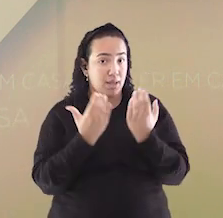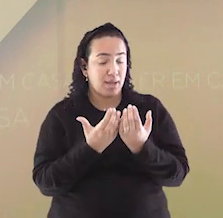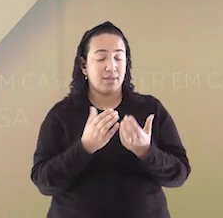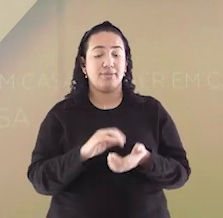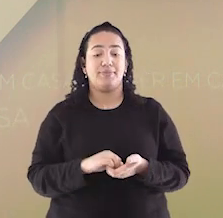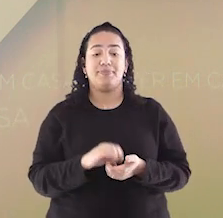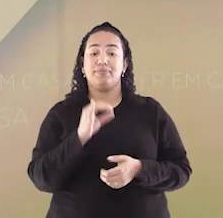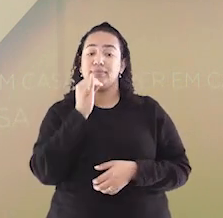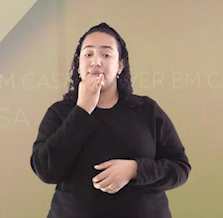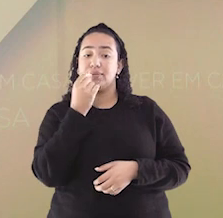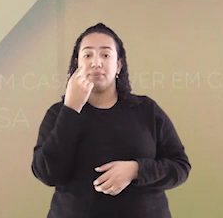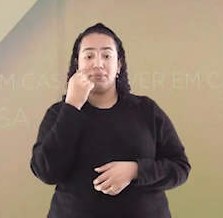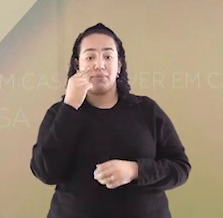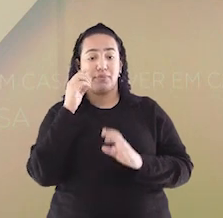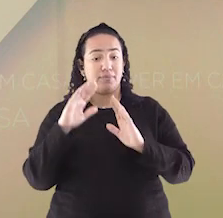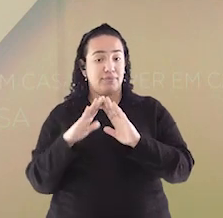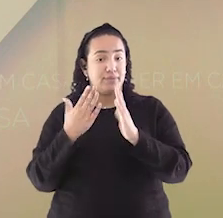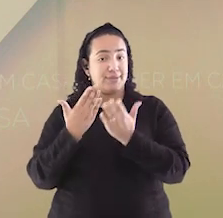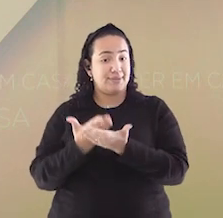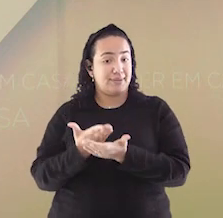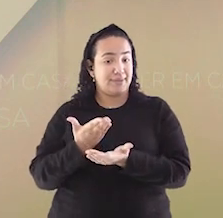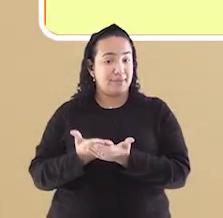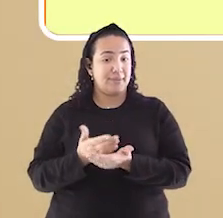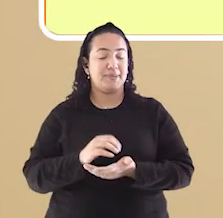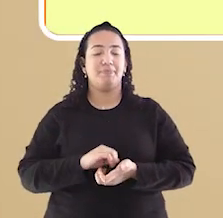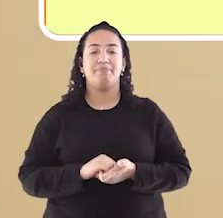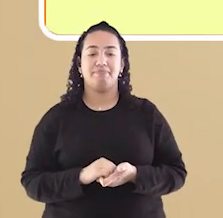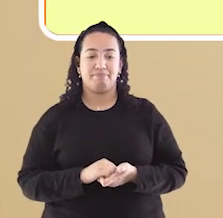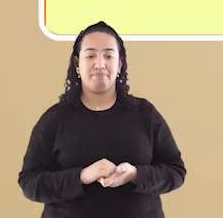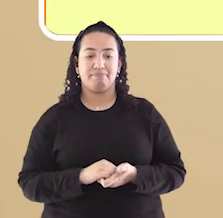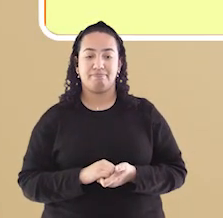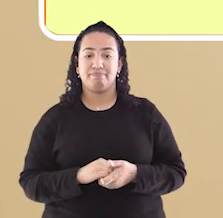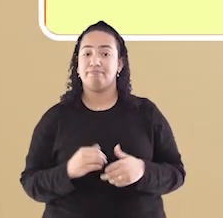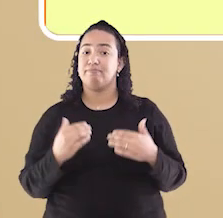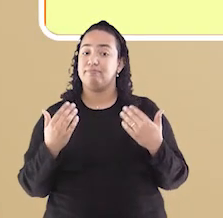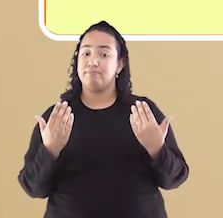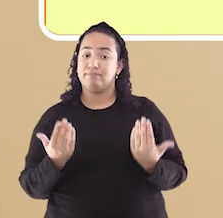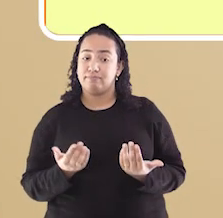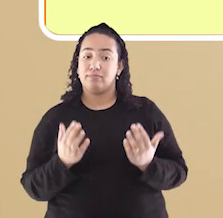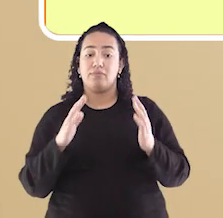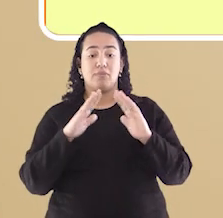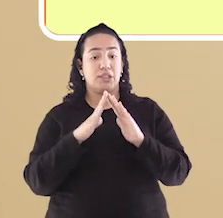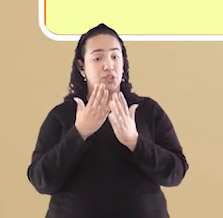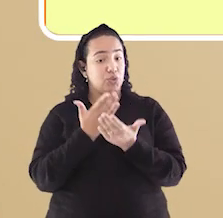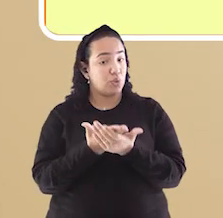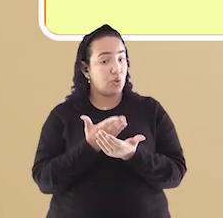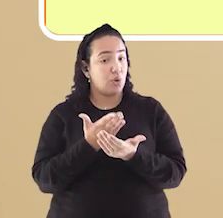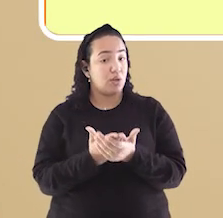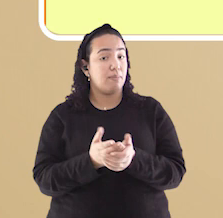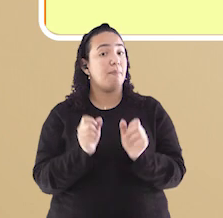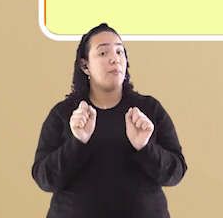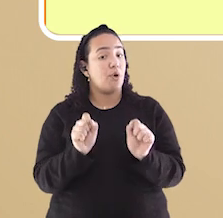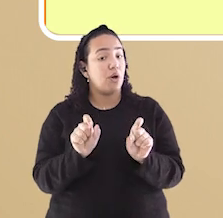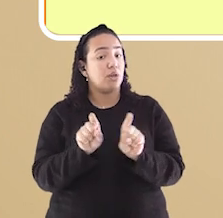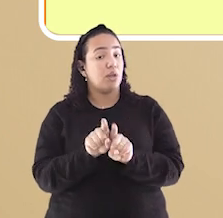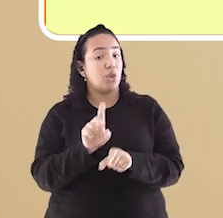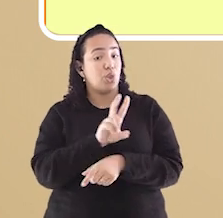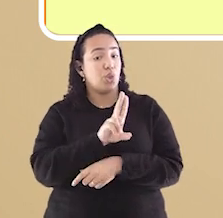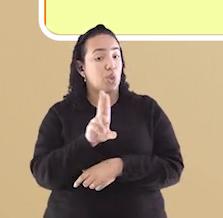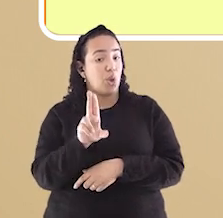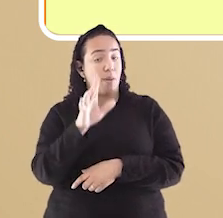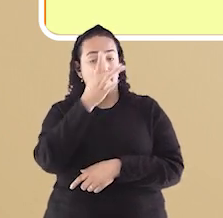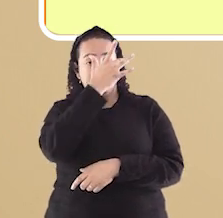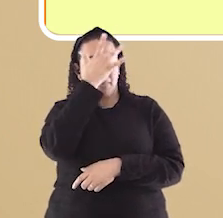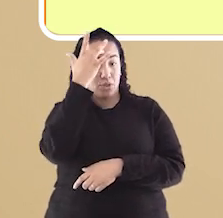disso é essa escola que vemos aqui na tela. Pois é, escolas também podem receber nomes de pessoas.